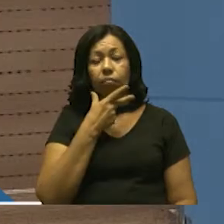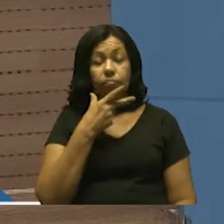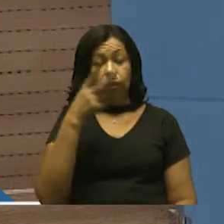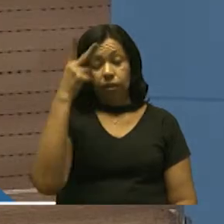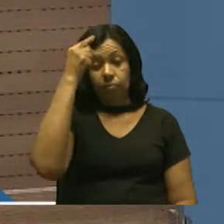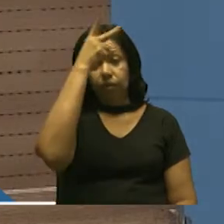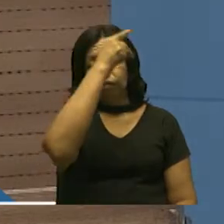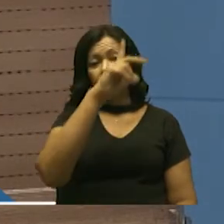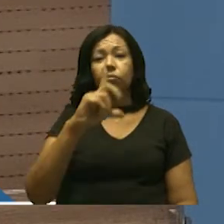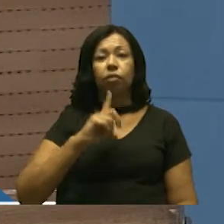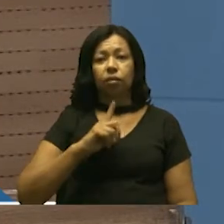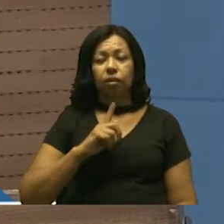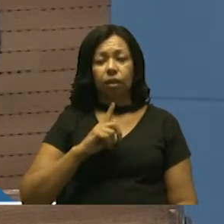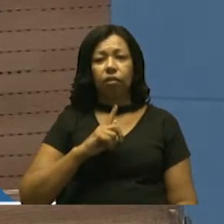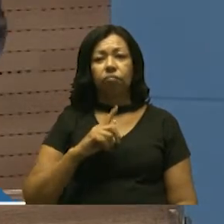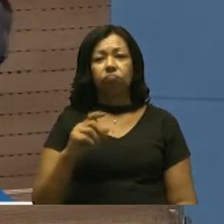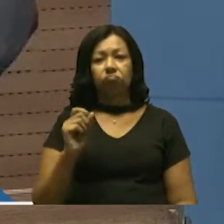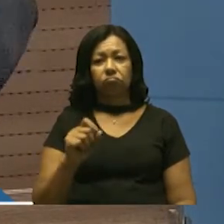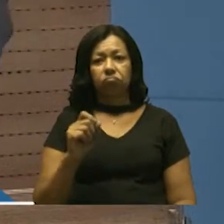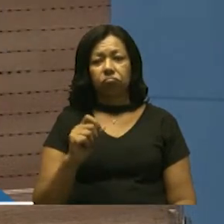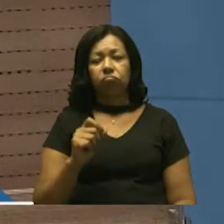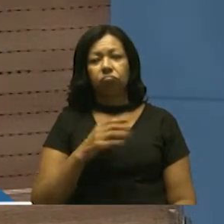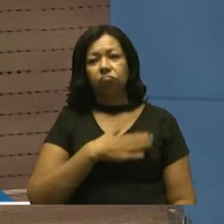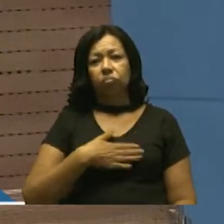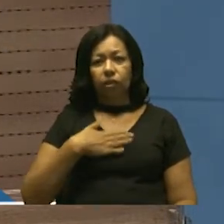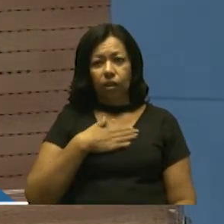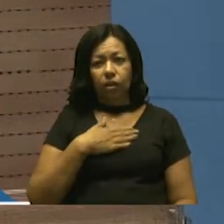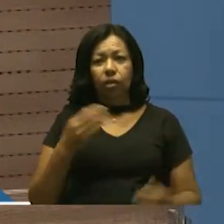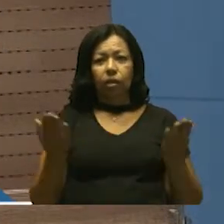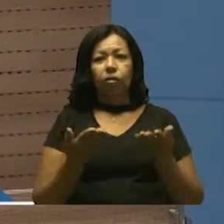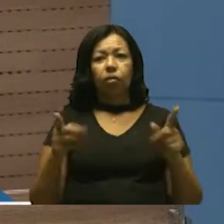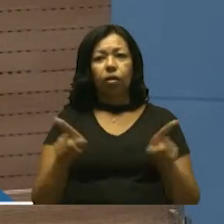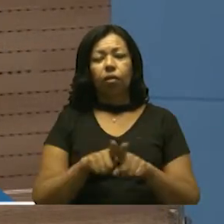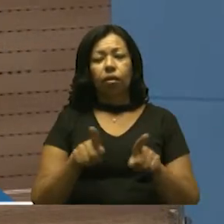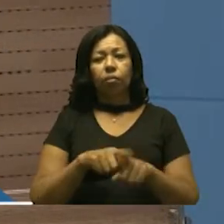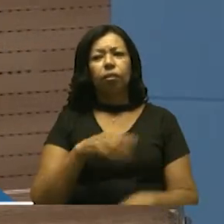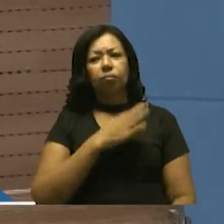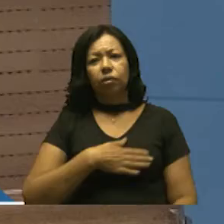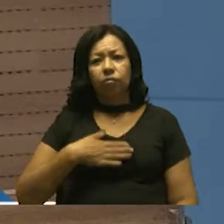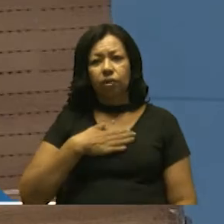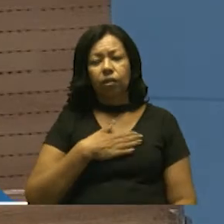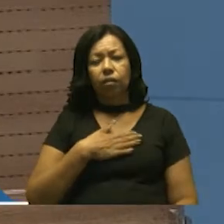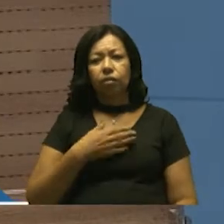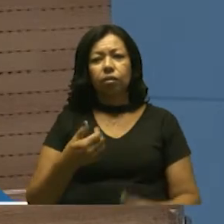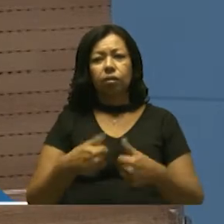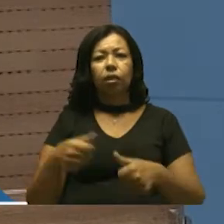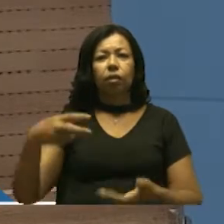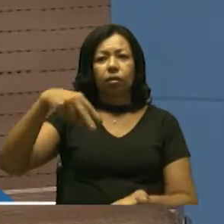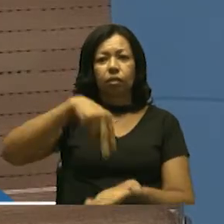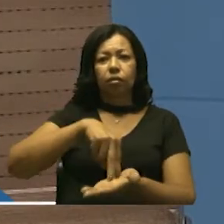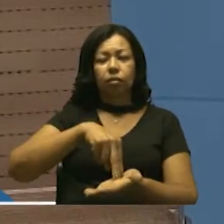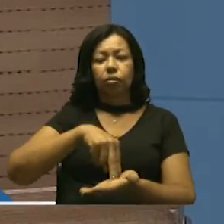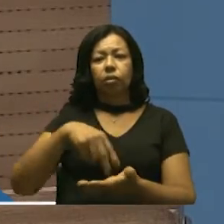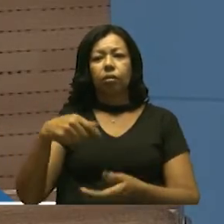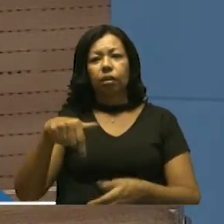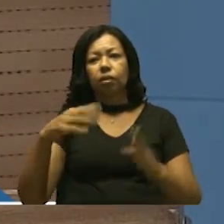esse privilégio e agora tenho também o privilégio de estar nessa tribuna desta Câmara